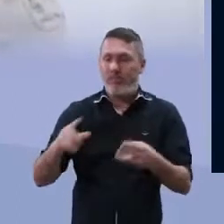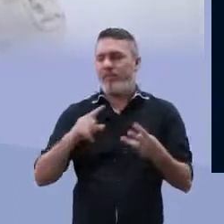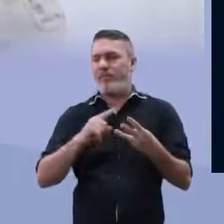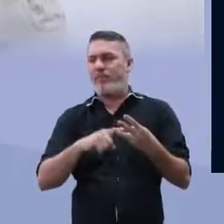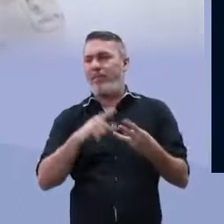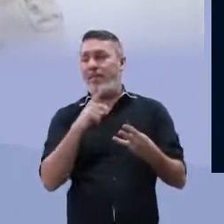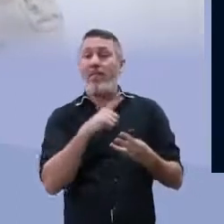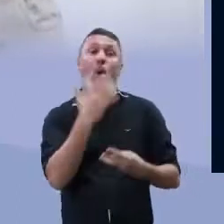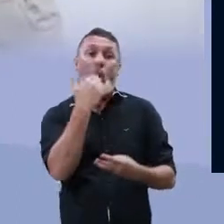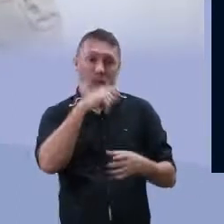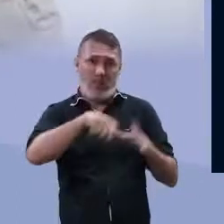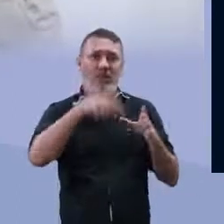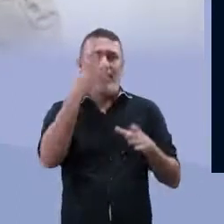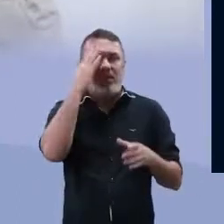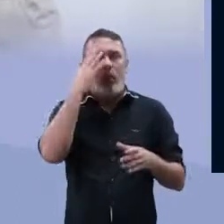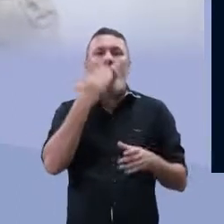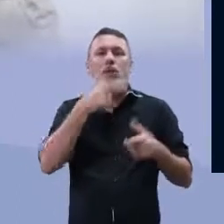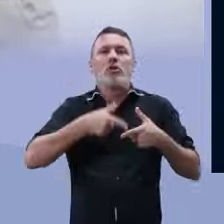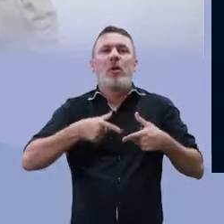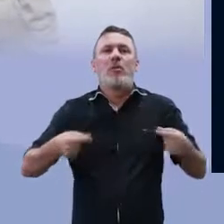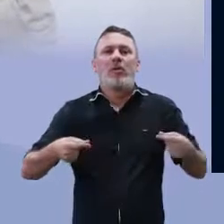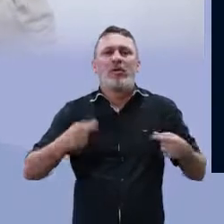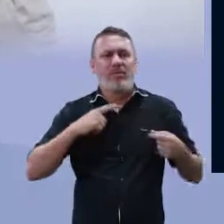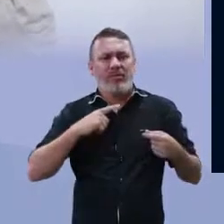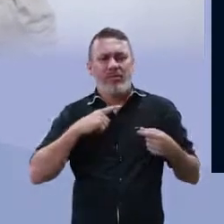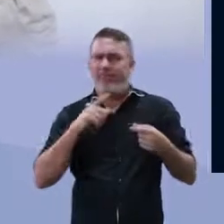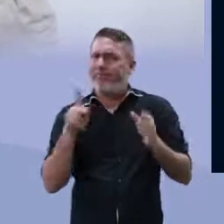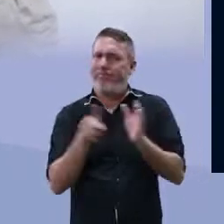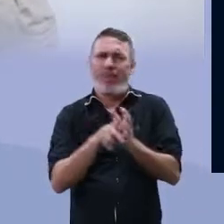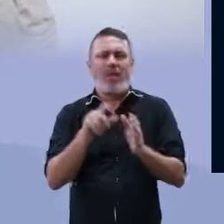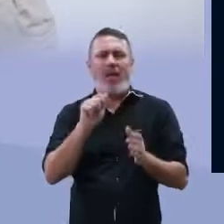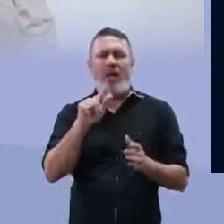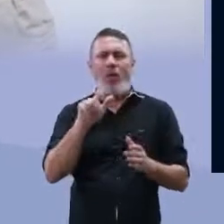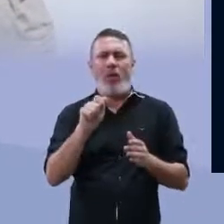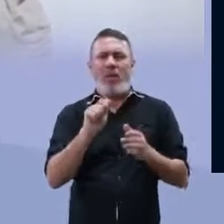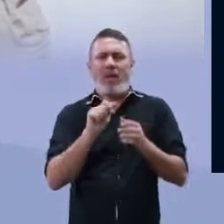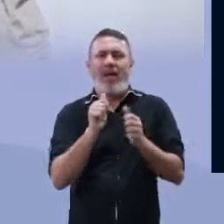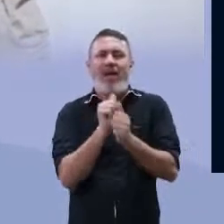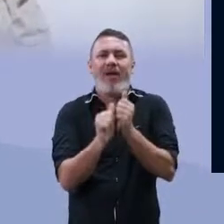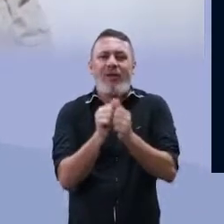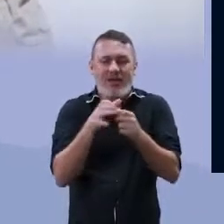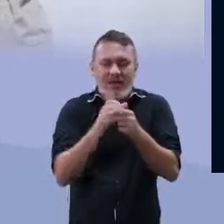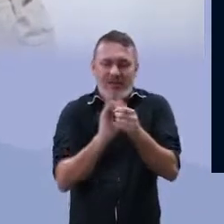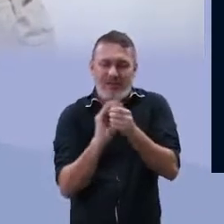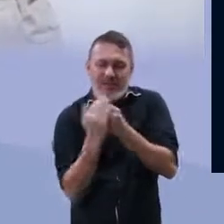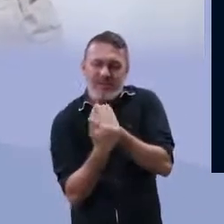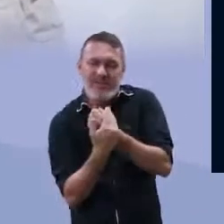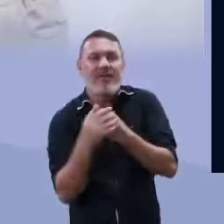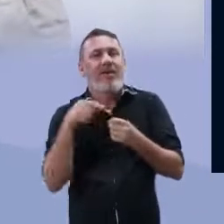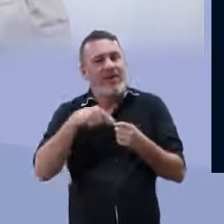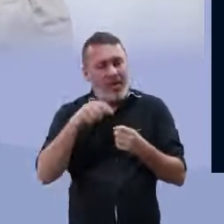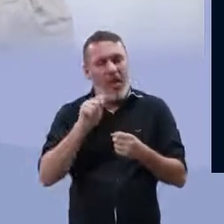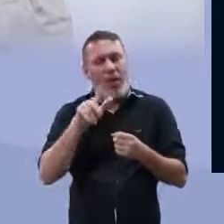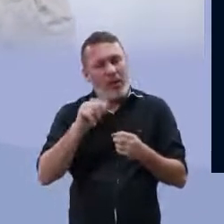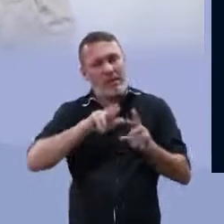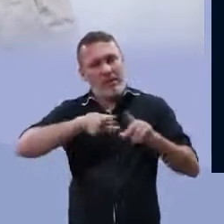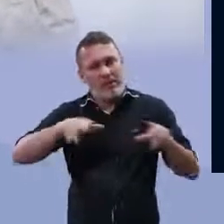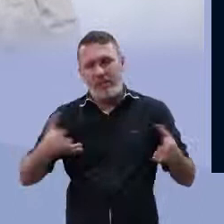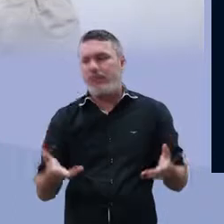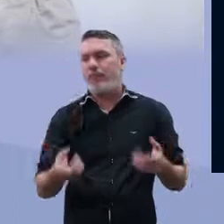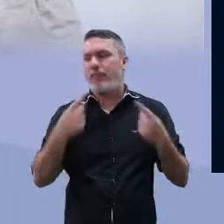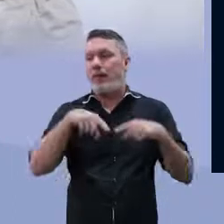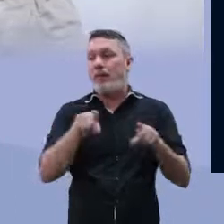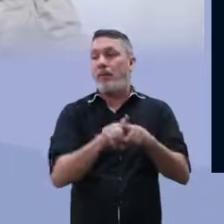Muitas algas estão na culinária japonesa. Em diversas outras, né? Produção de cosméticos. Então, indústria